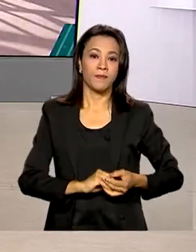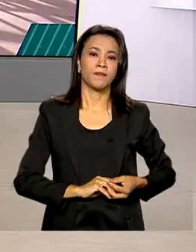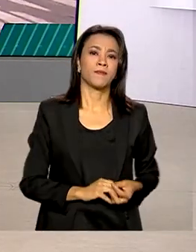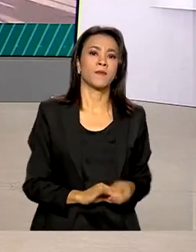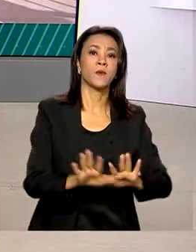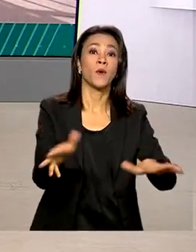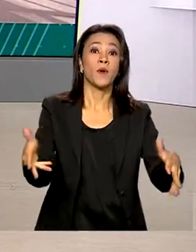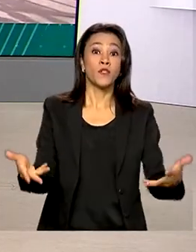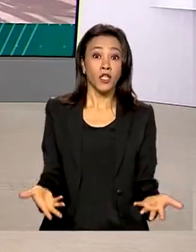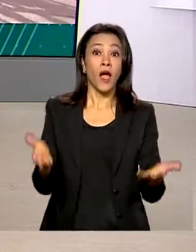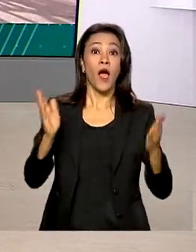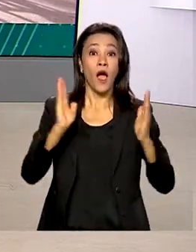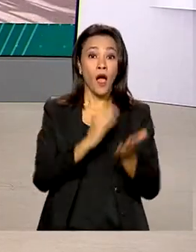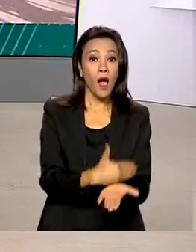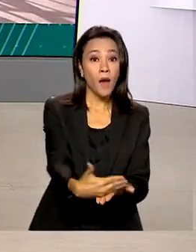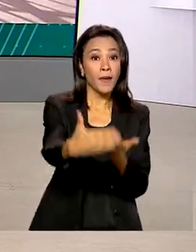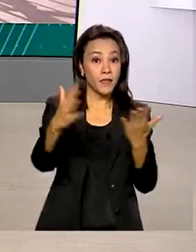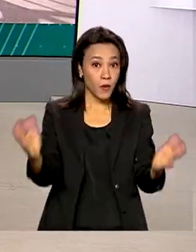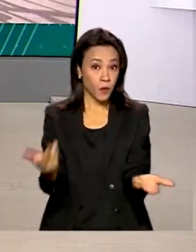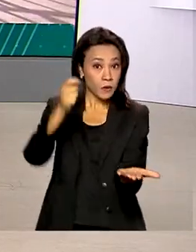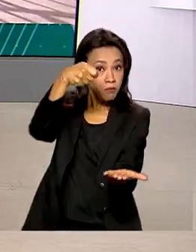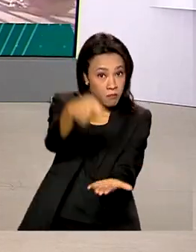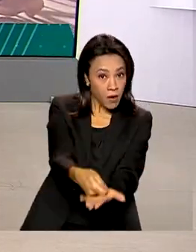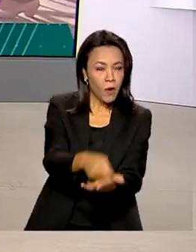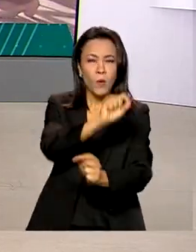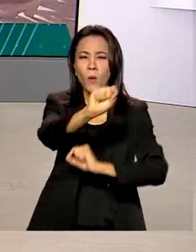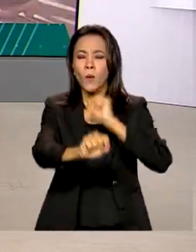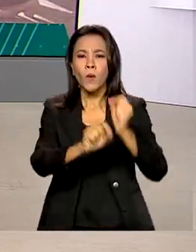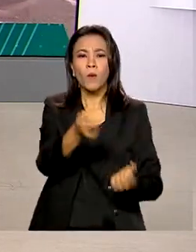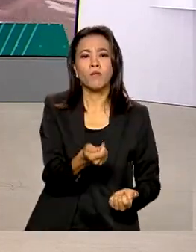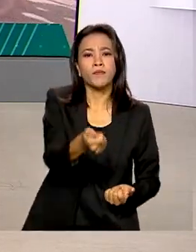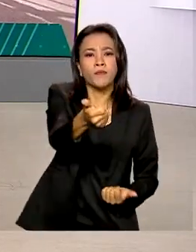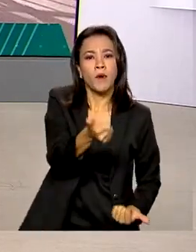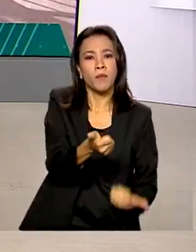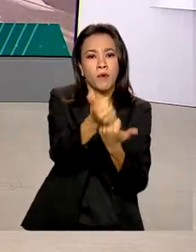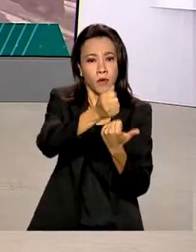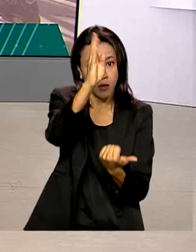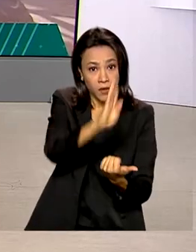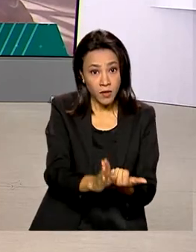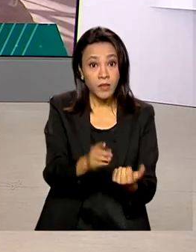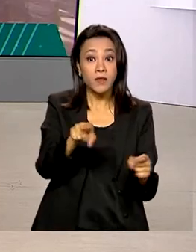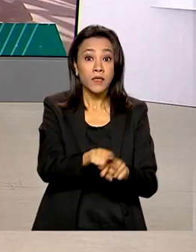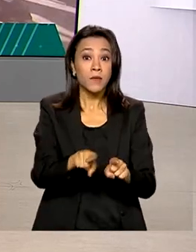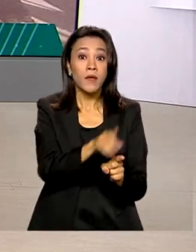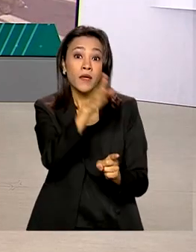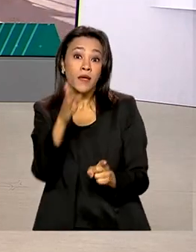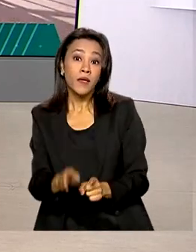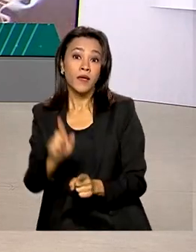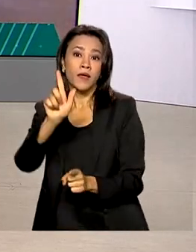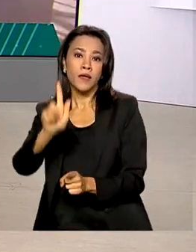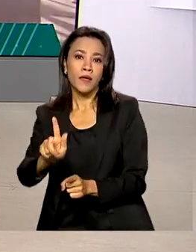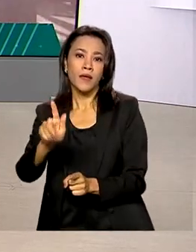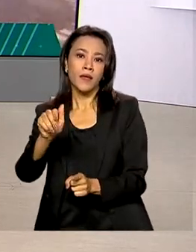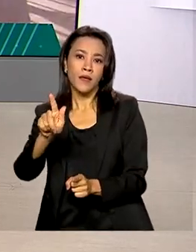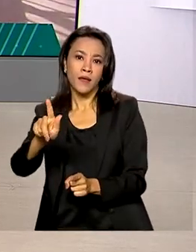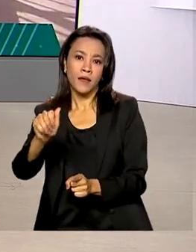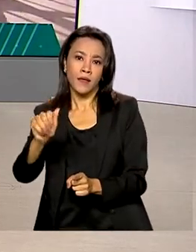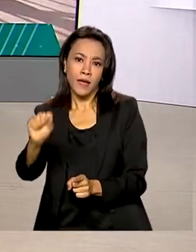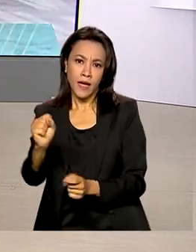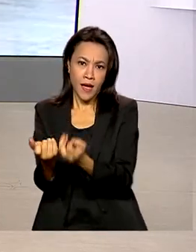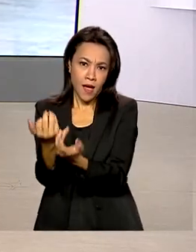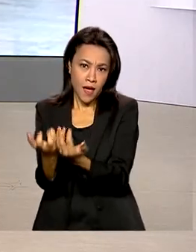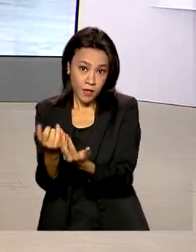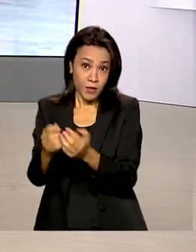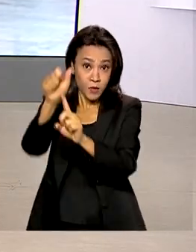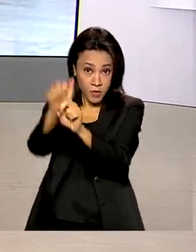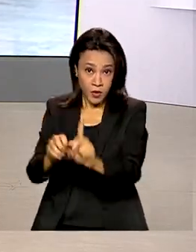Começam a ser pagos a partir de hoje os auxílios Brasil e Gás do mês de outubro. Vamos conversar agora com o Glauco